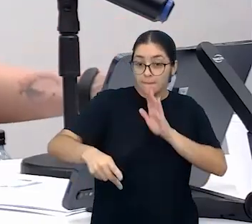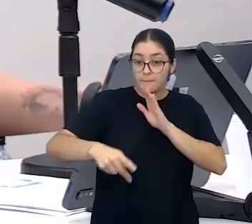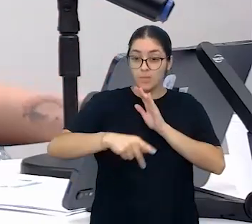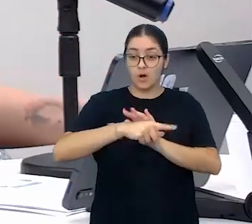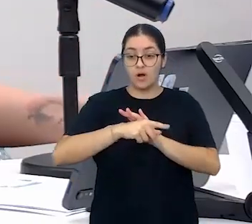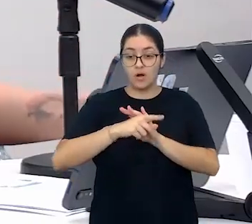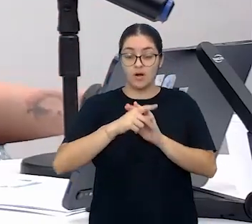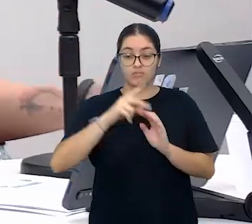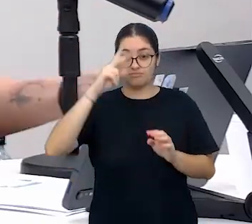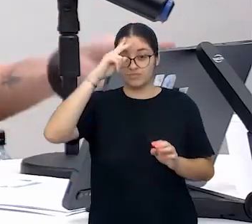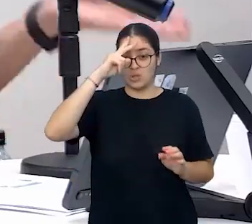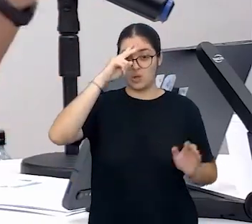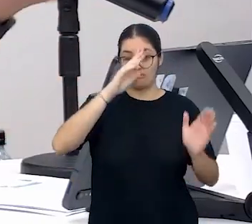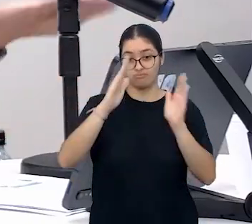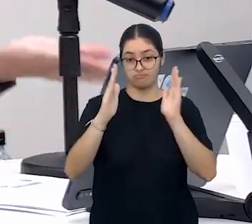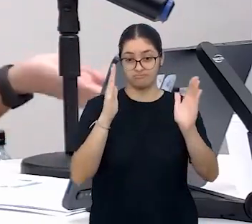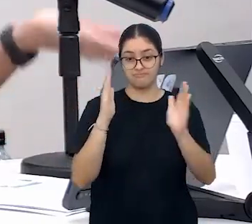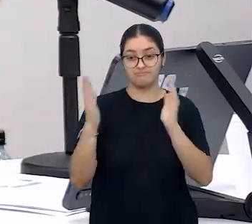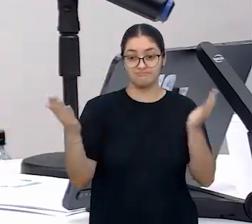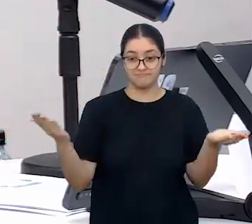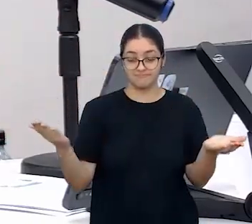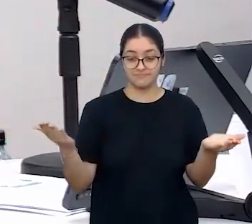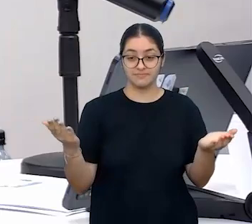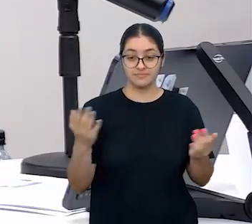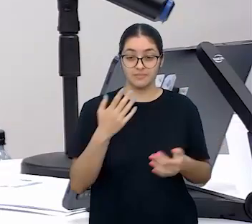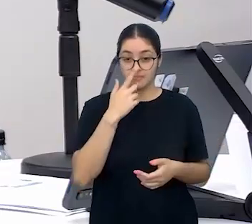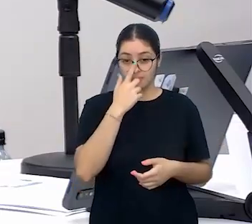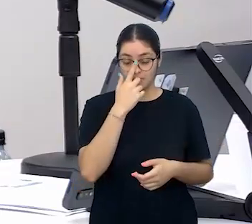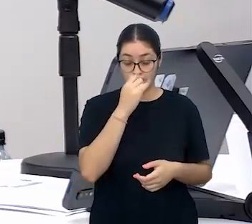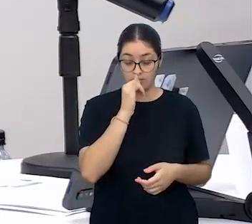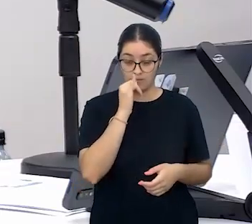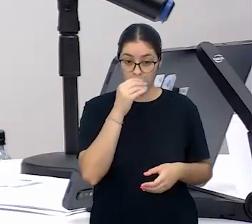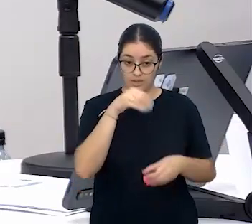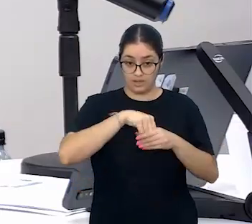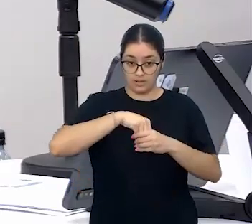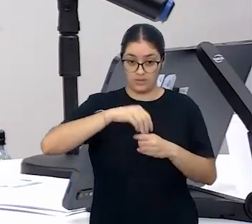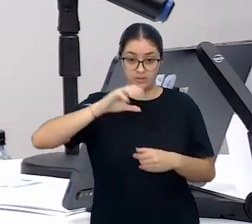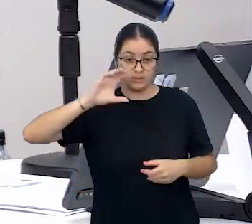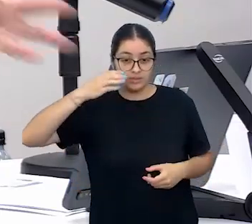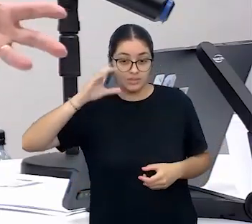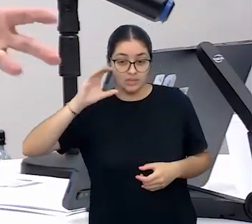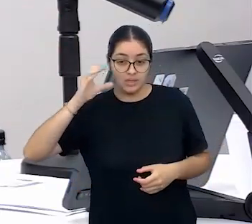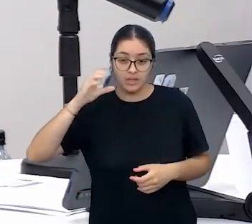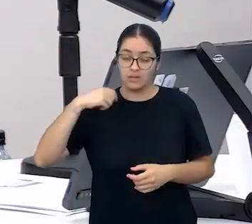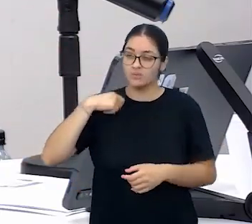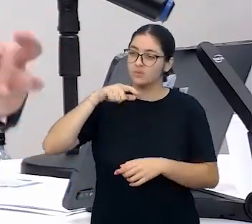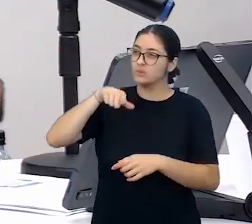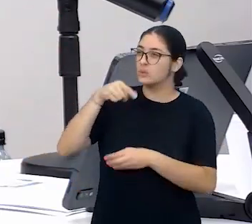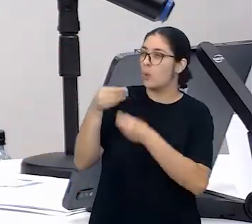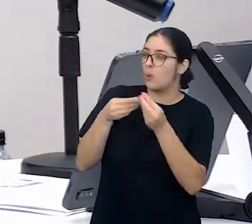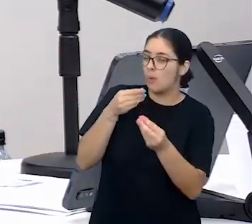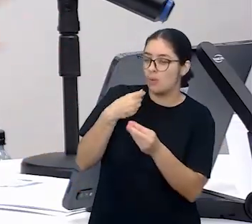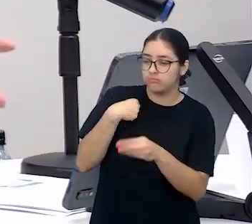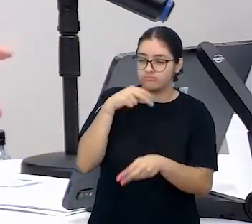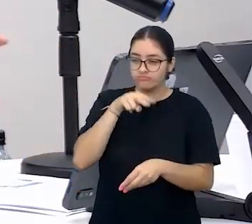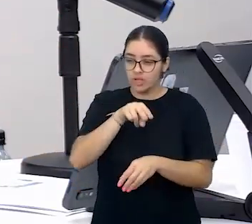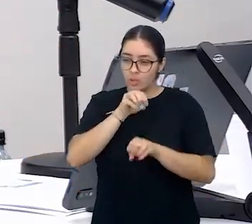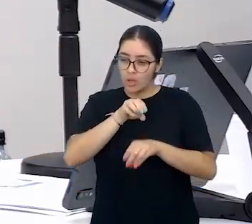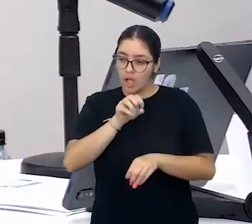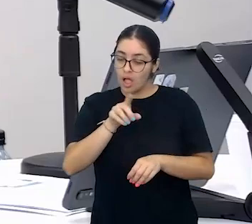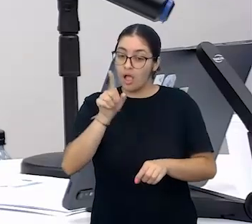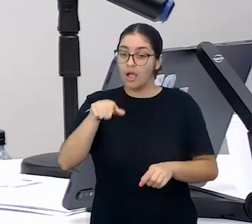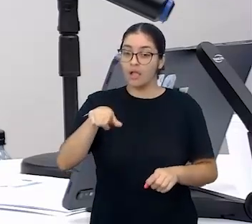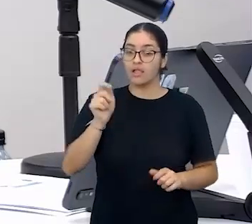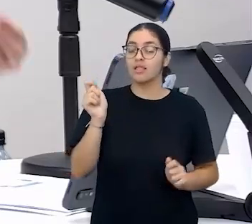tempo histórico. Estamos ampliando, né? O olhar para a ciência dentro da educação traz o quê? Traz o quê? Traz a formação,